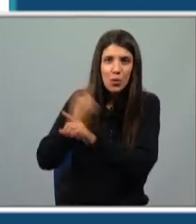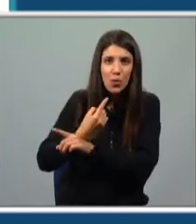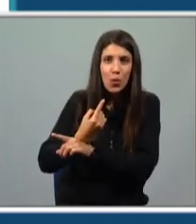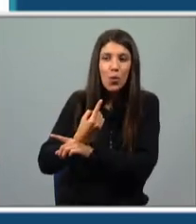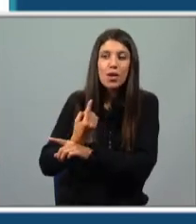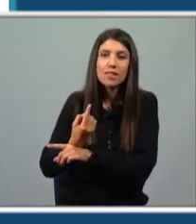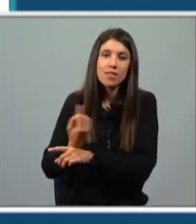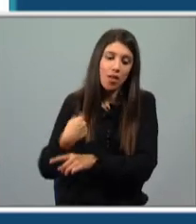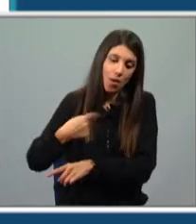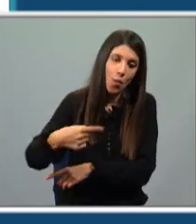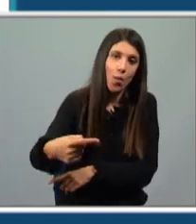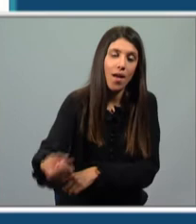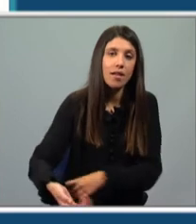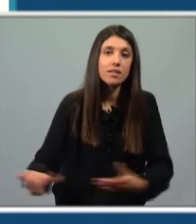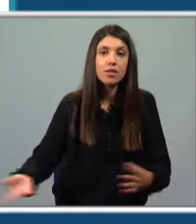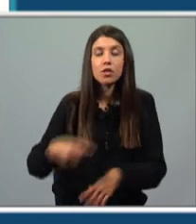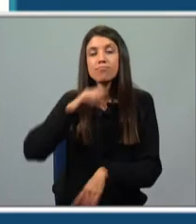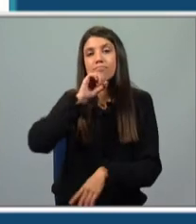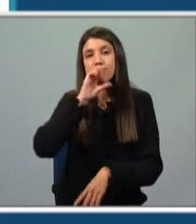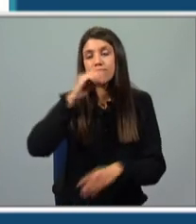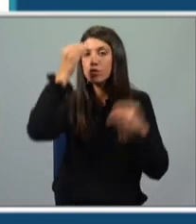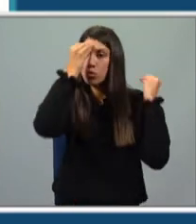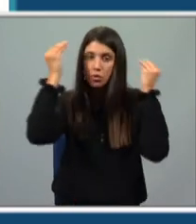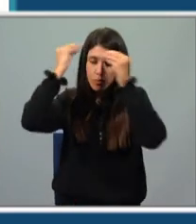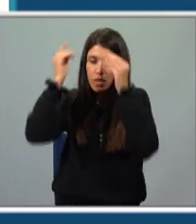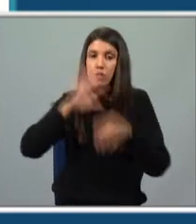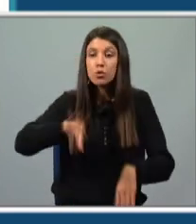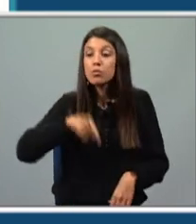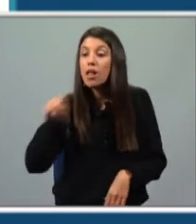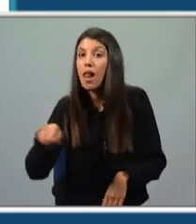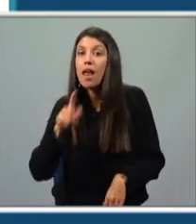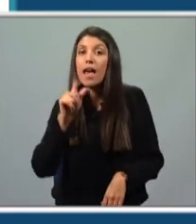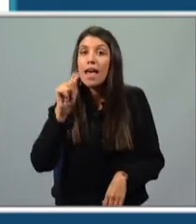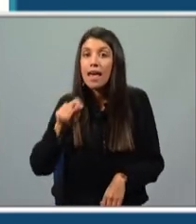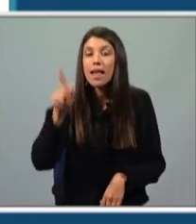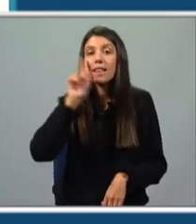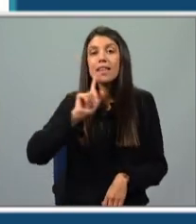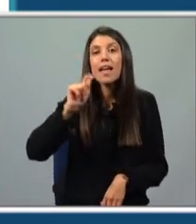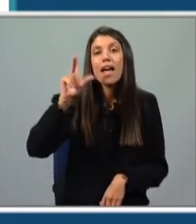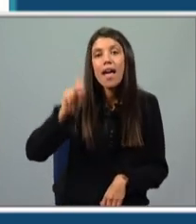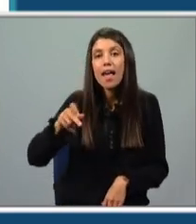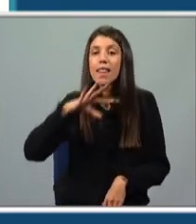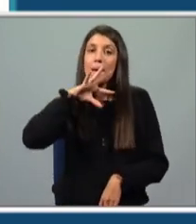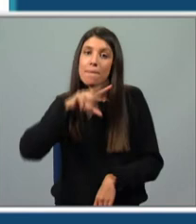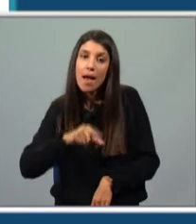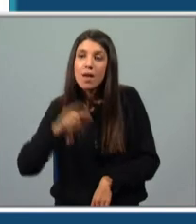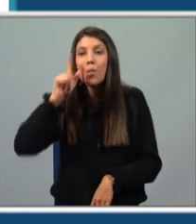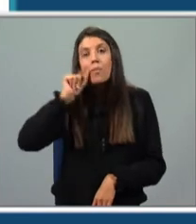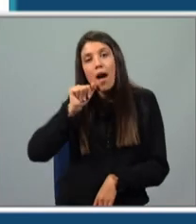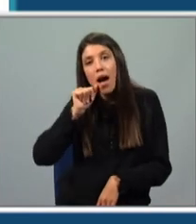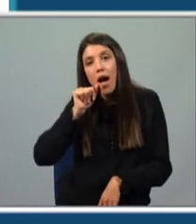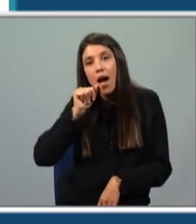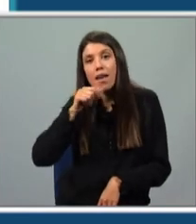do cotidiano. Sabemos que as personagens deste mundo são ele, ela, a mãe, o pai,